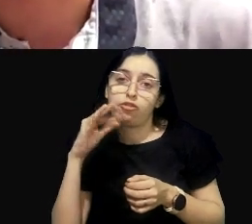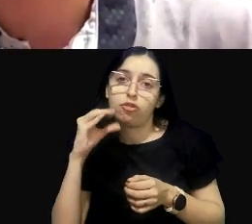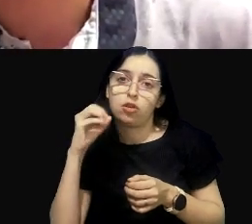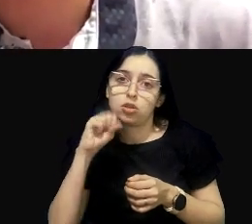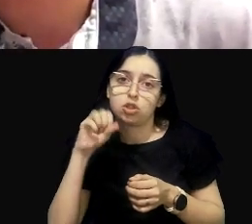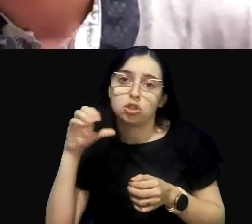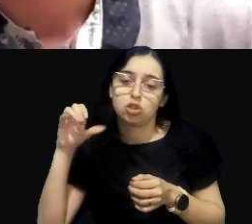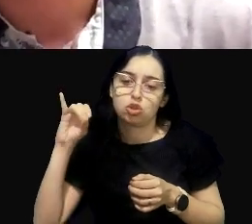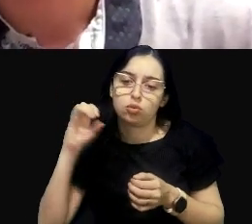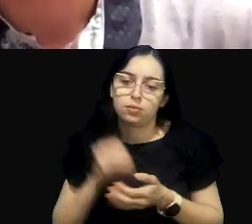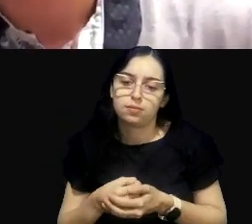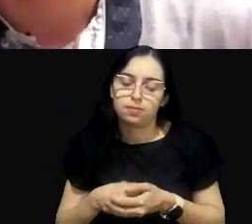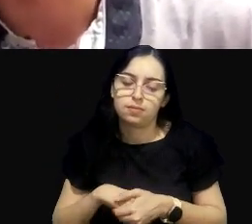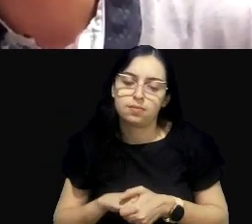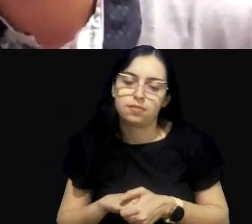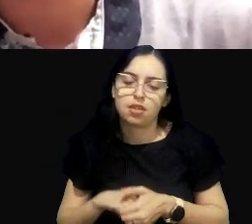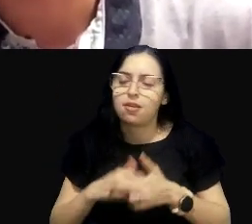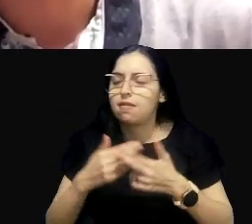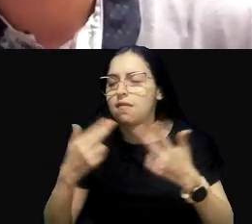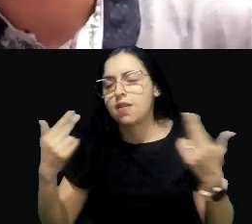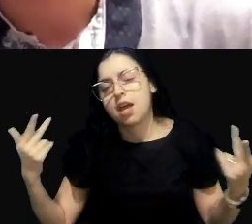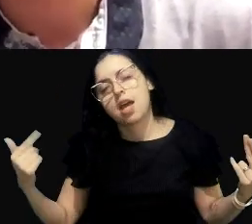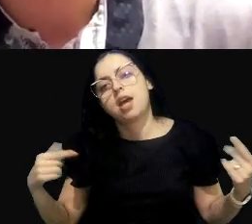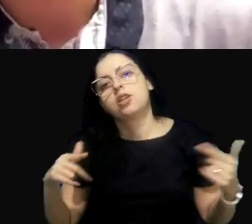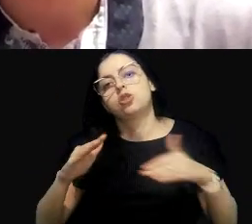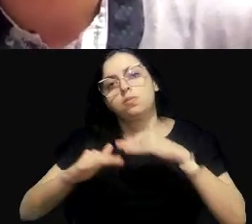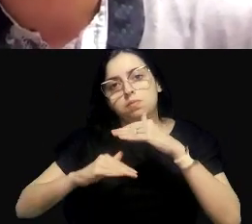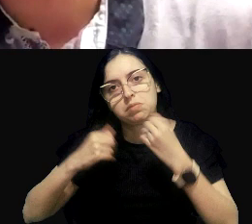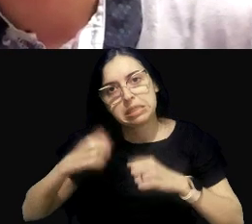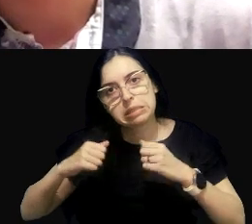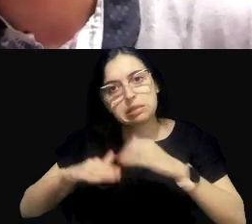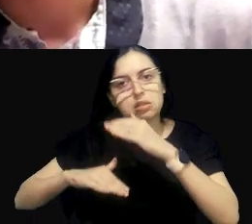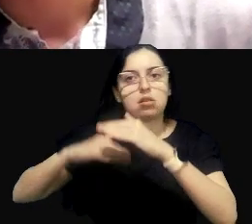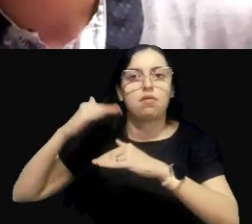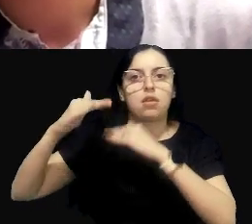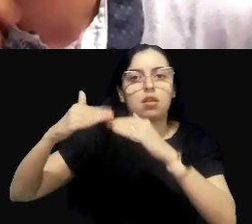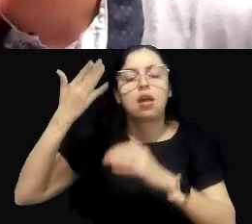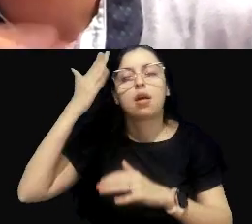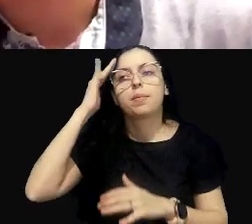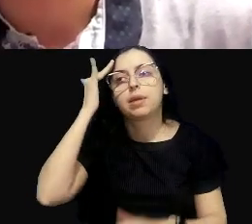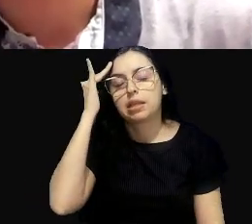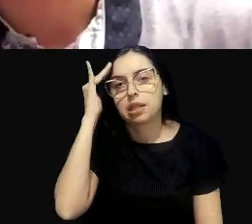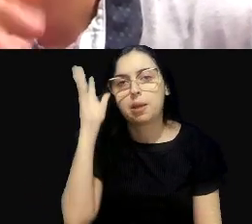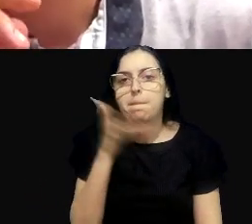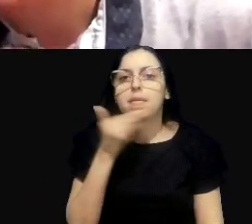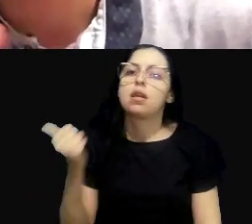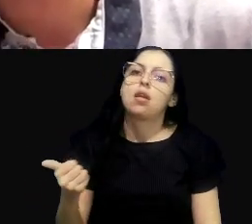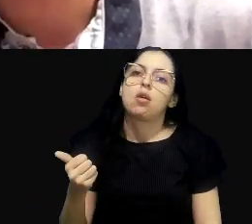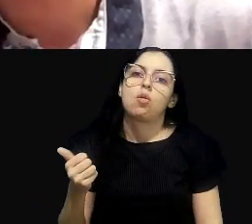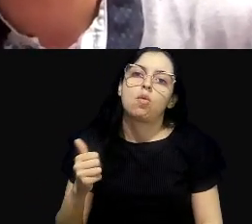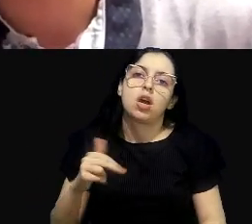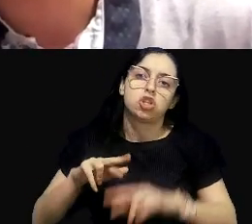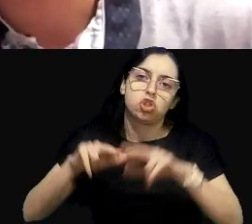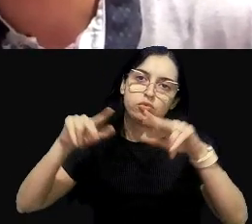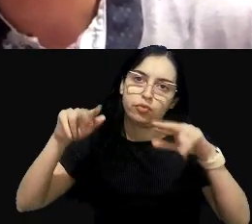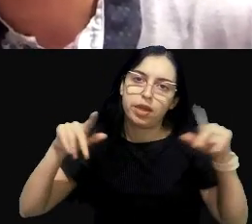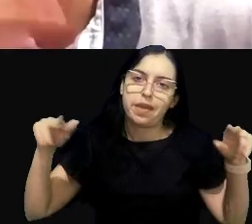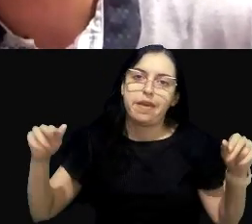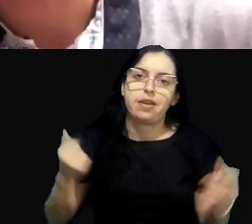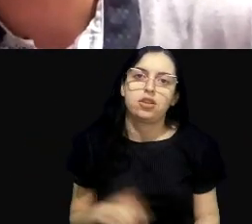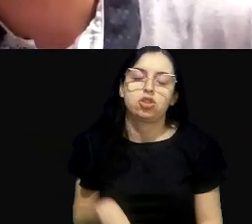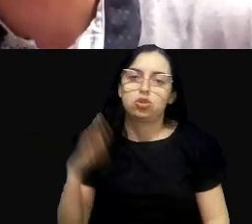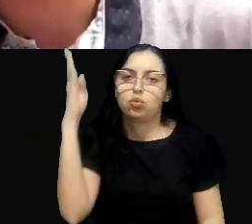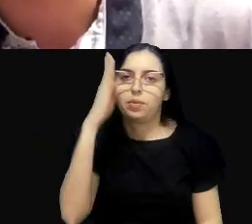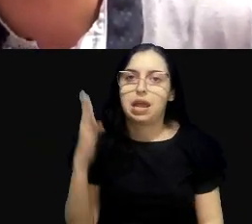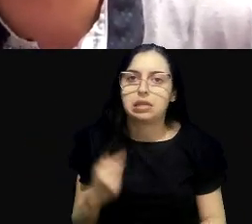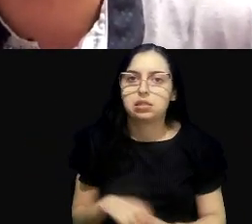parâmetros. Então, há muito que se avançar ainda para a gente entender melhor essa variabilidade toda natural que existe no nosso país,